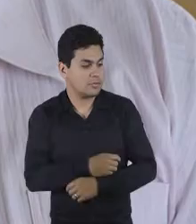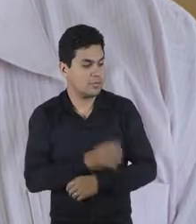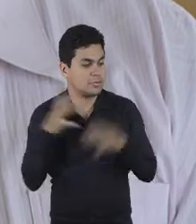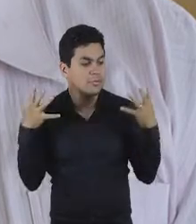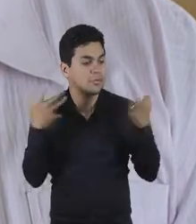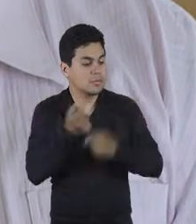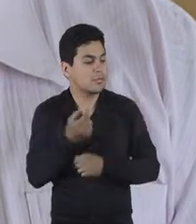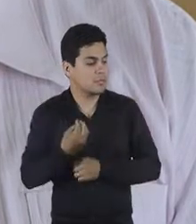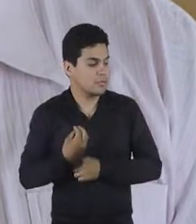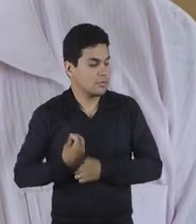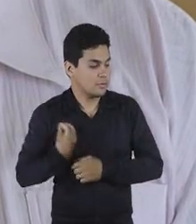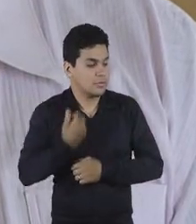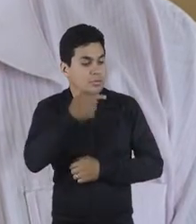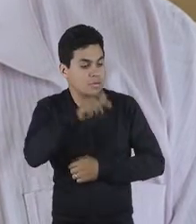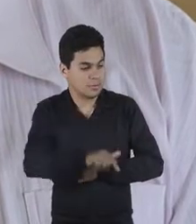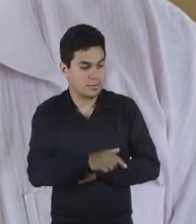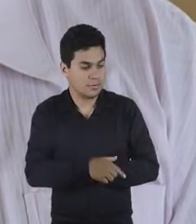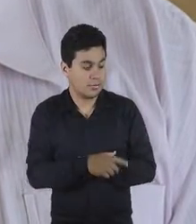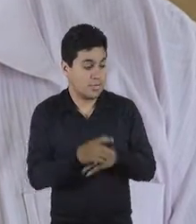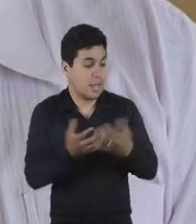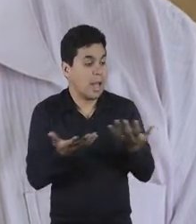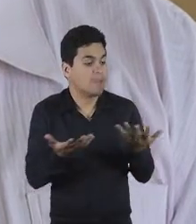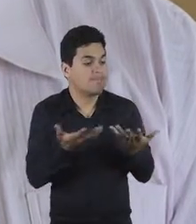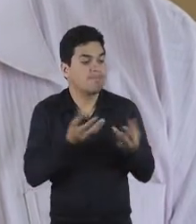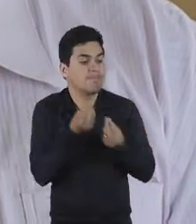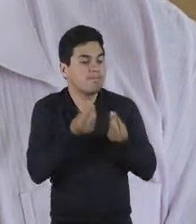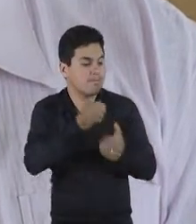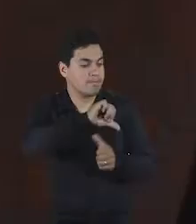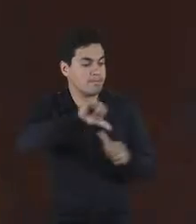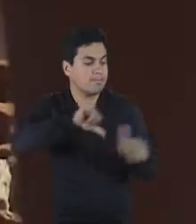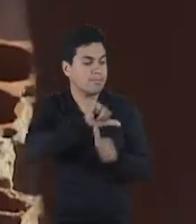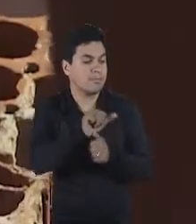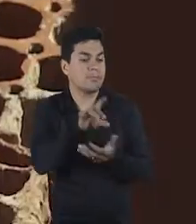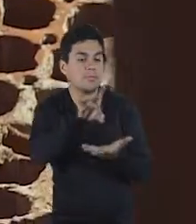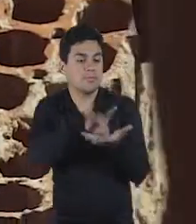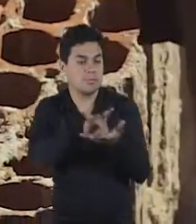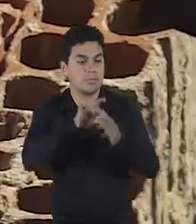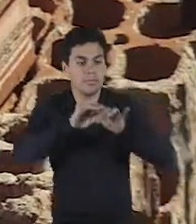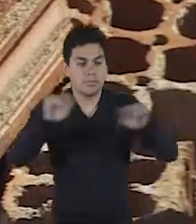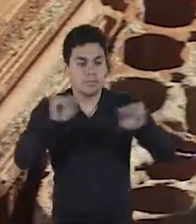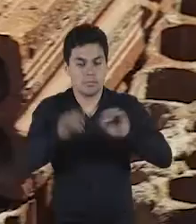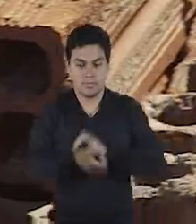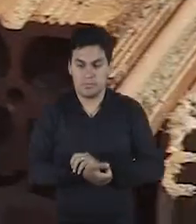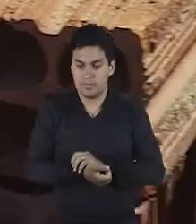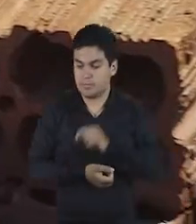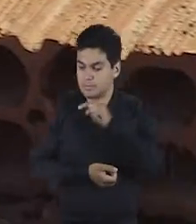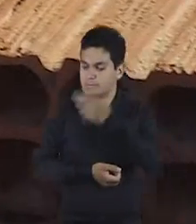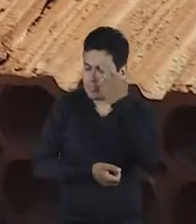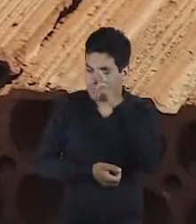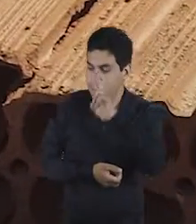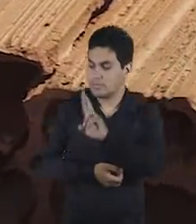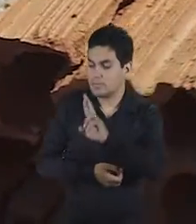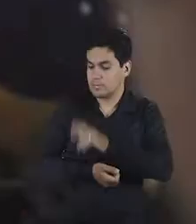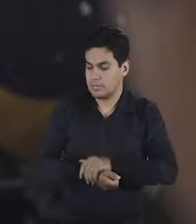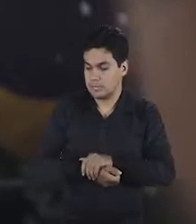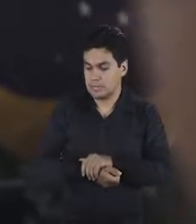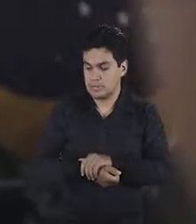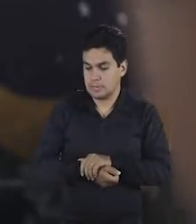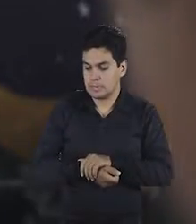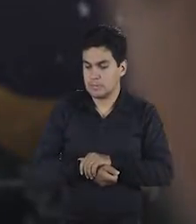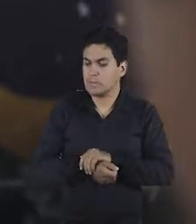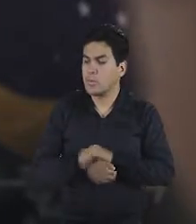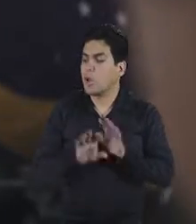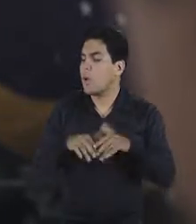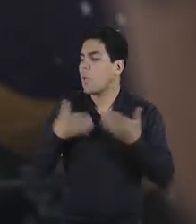E a melhor maneira de mudar essa realidade é trabalhando com a prevenção. Você que lidera essa casa de recuperação,